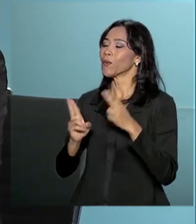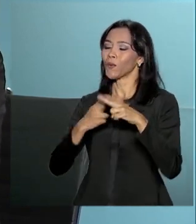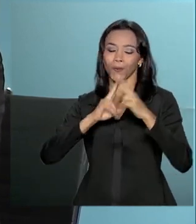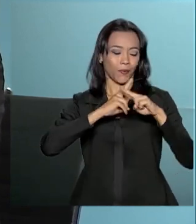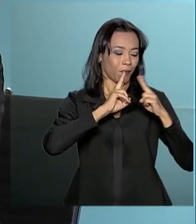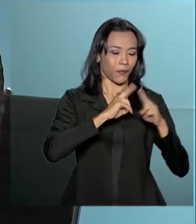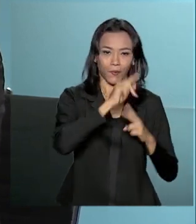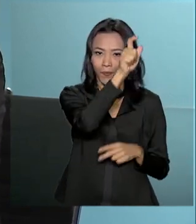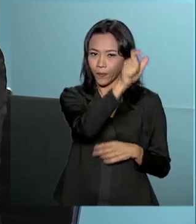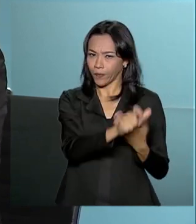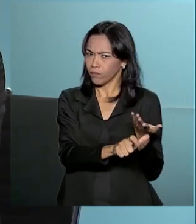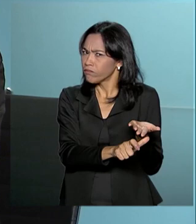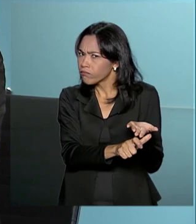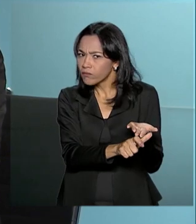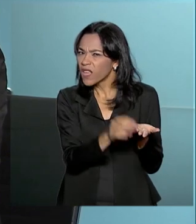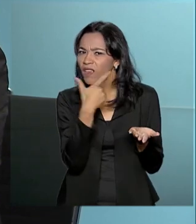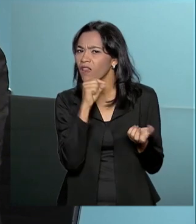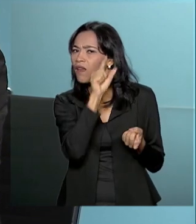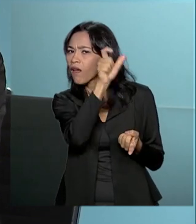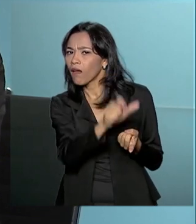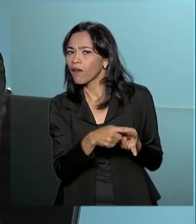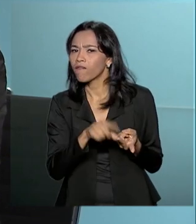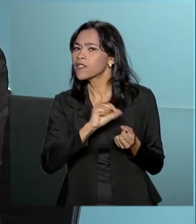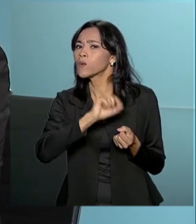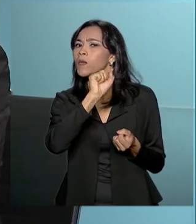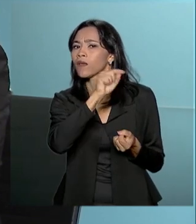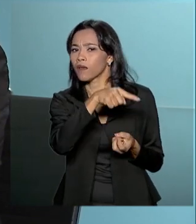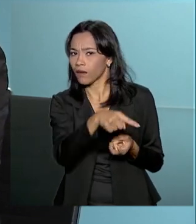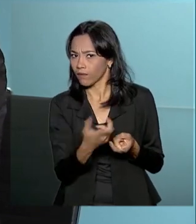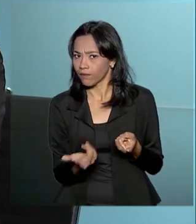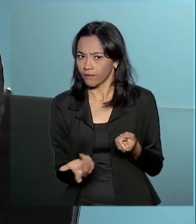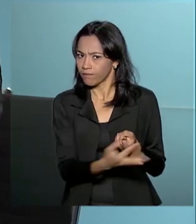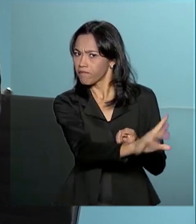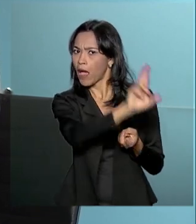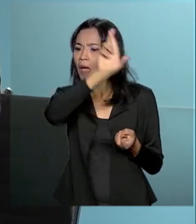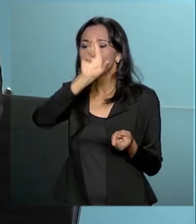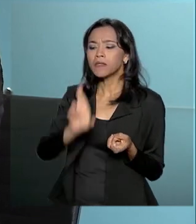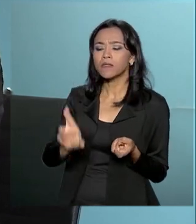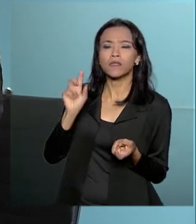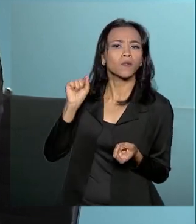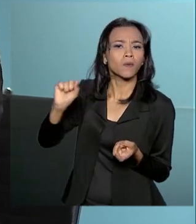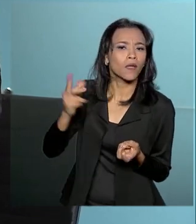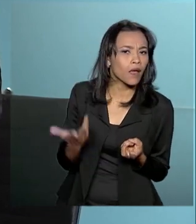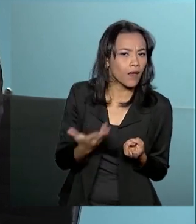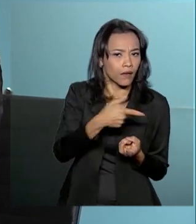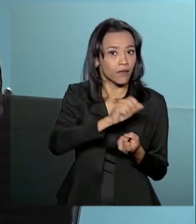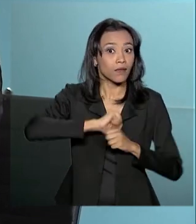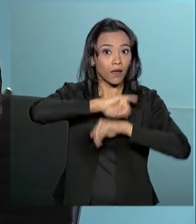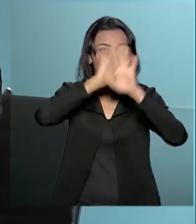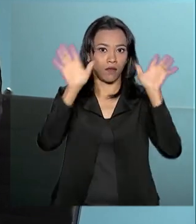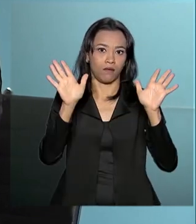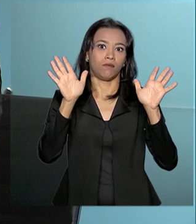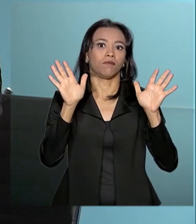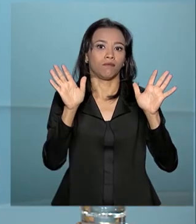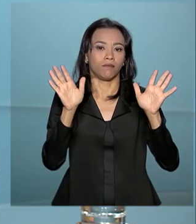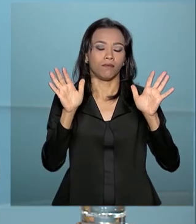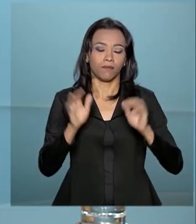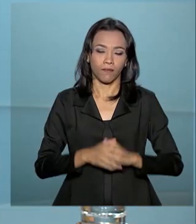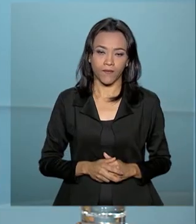seguinte, olha, as informações de quem está lá, fazendo o que, representando tal interesse, tem que estar clara para o cidadão.